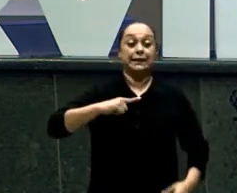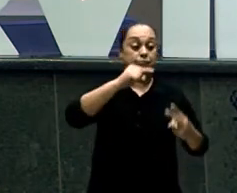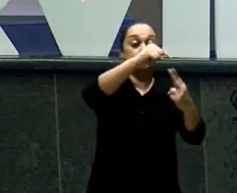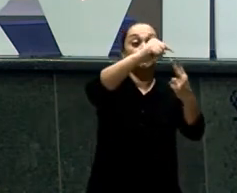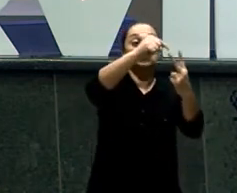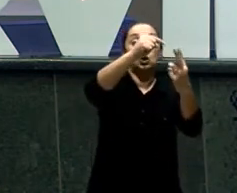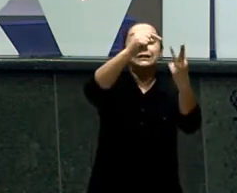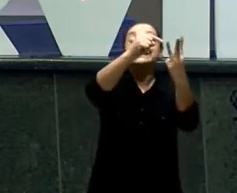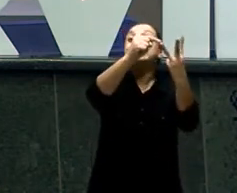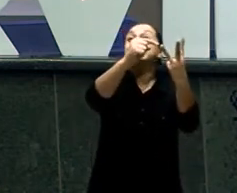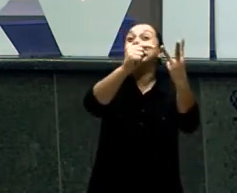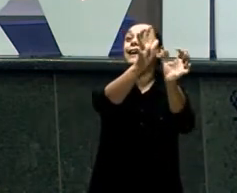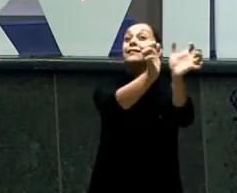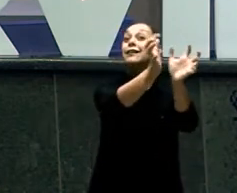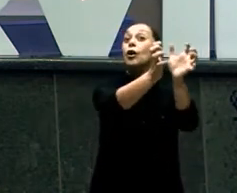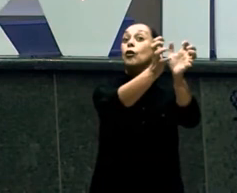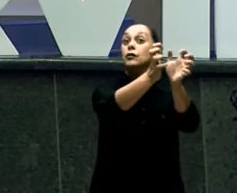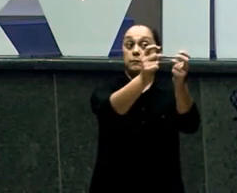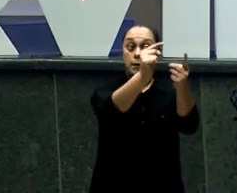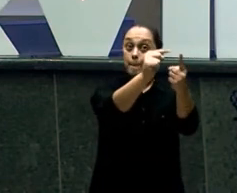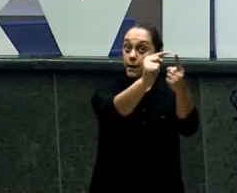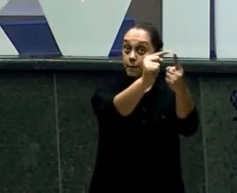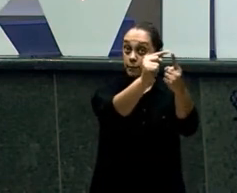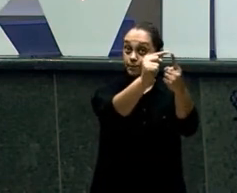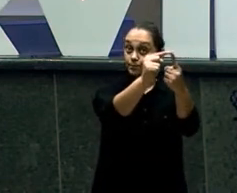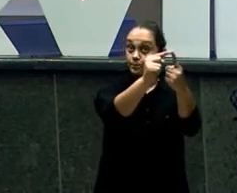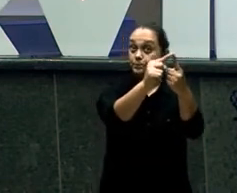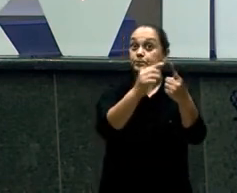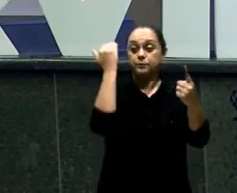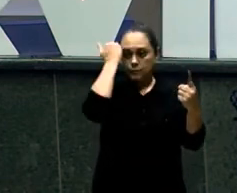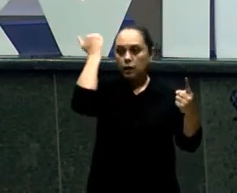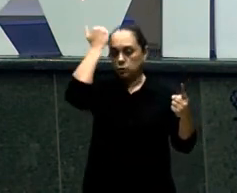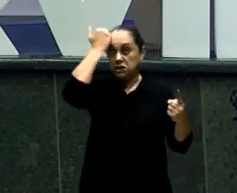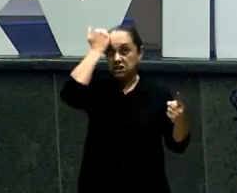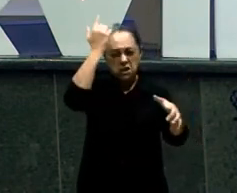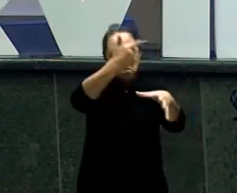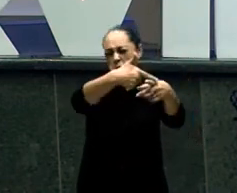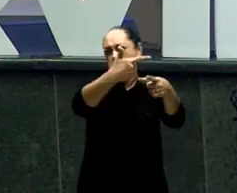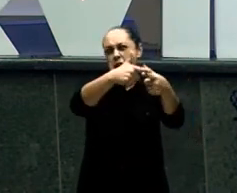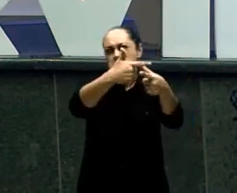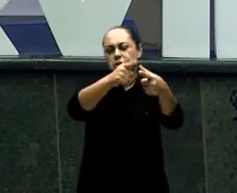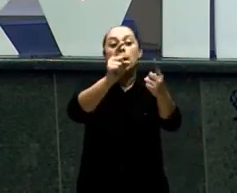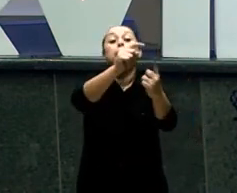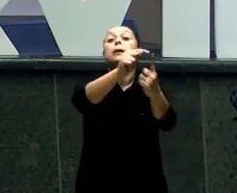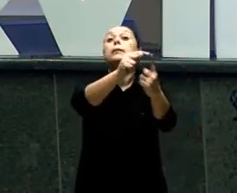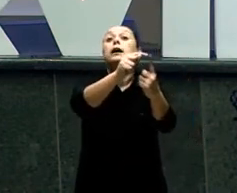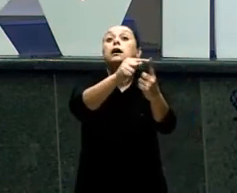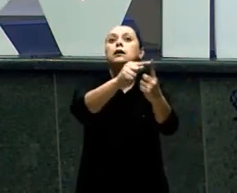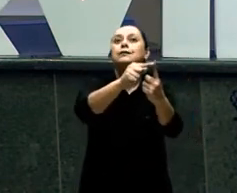Quantos? Três Primeiro conflito Que todo adolescente Enfrenta É o conflito